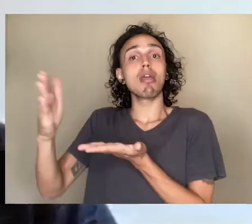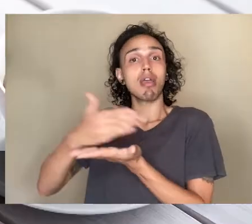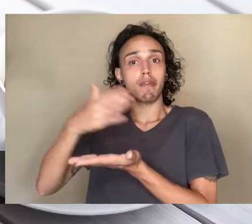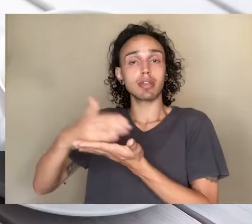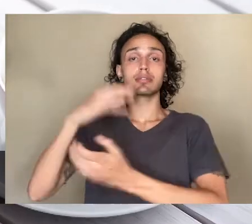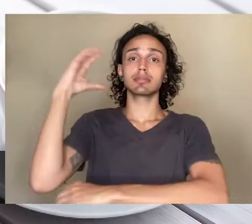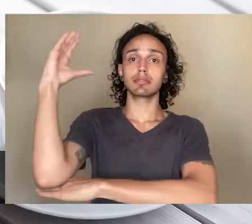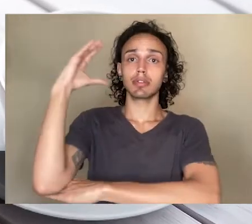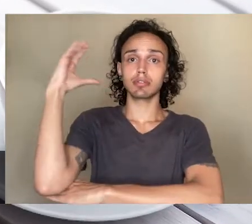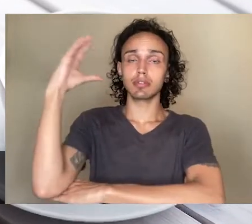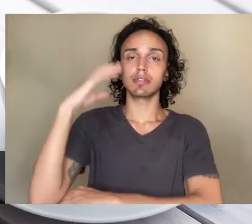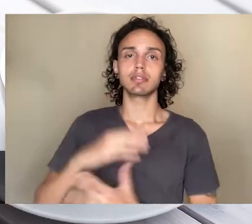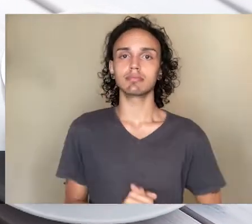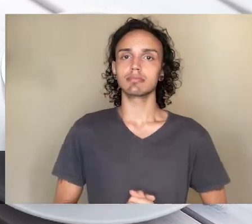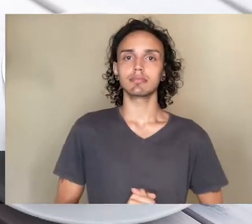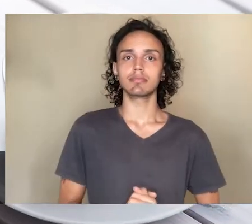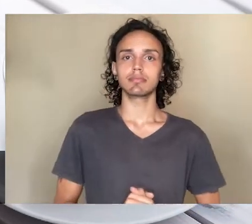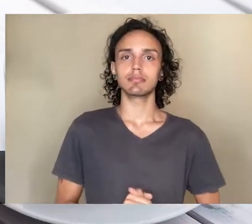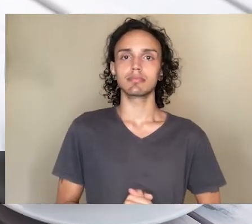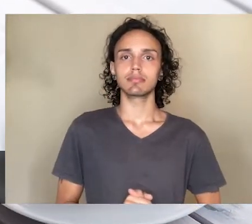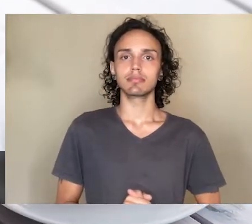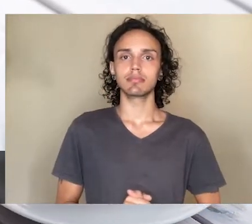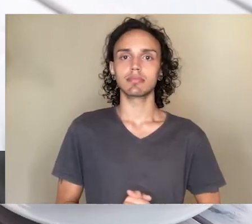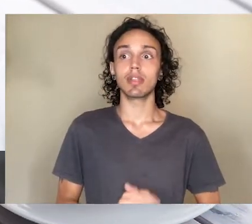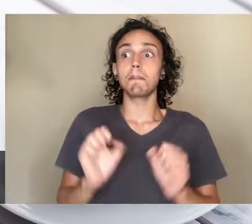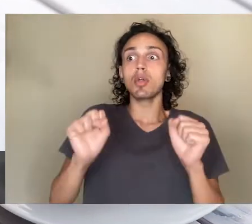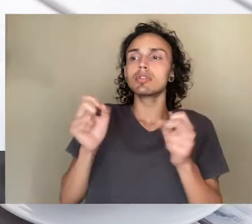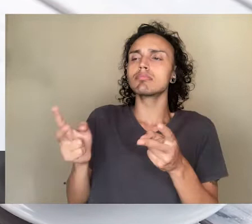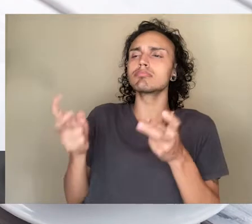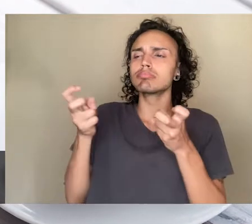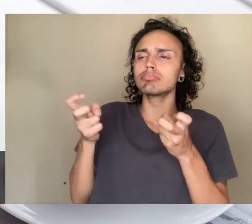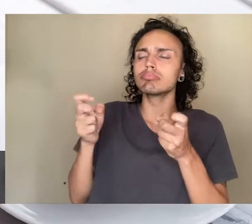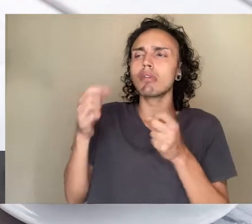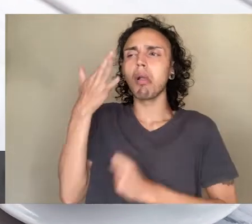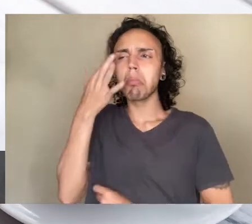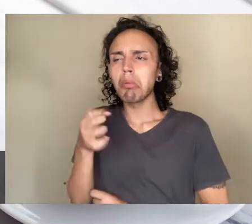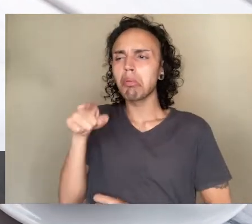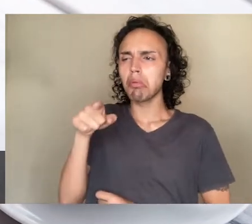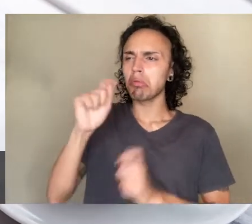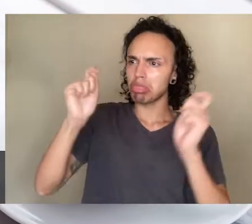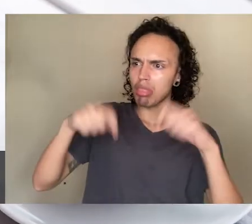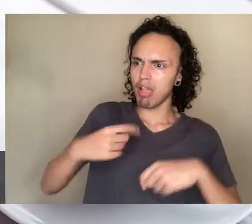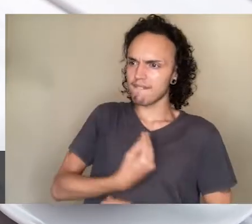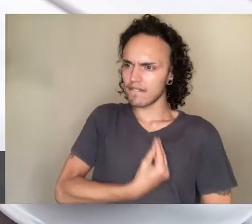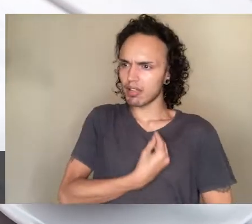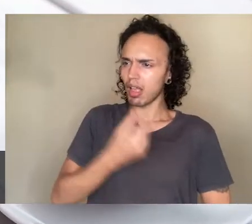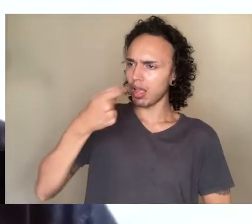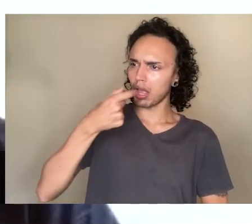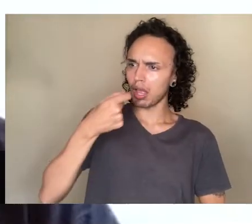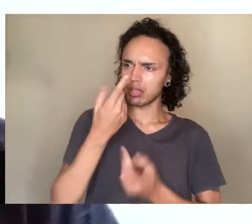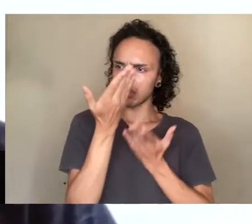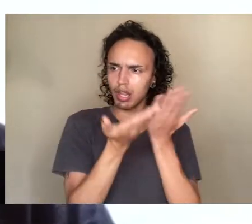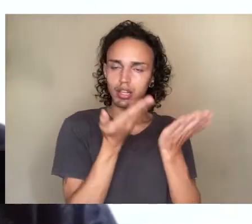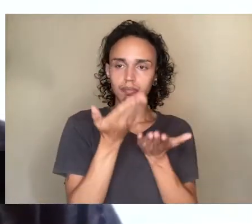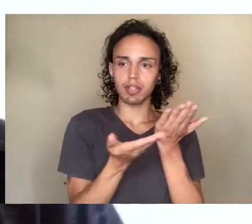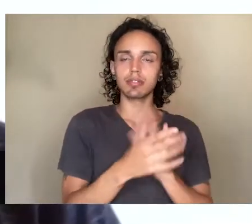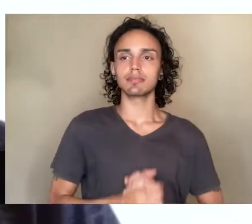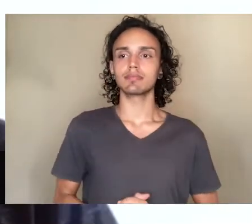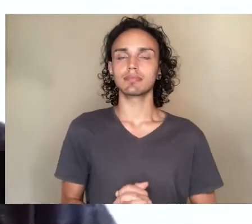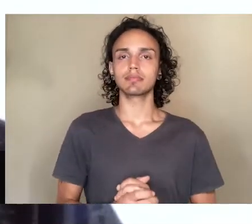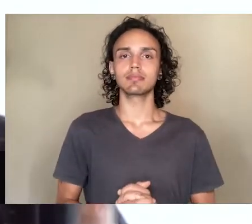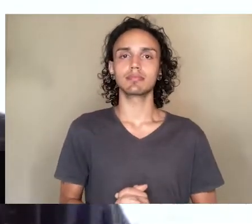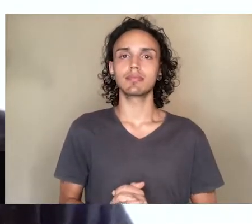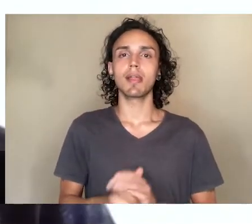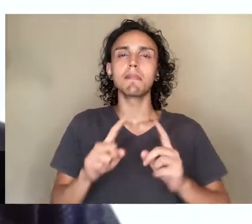científicas, ele tinha um dado que podia dar um certo entendimento sobre a possibilidade de validar eficácia desse tratamento,